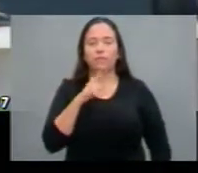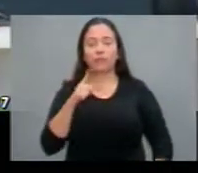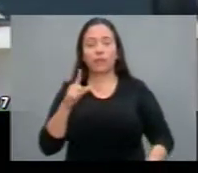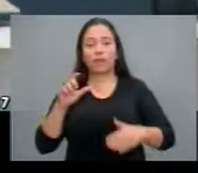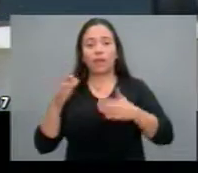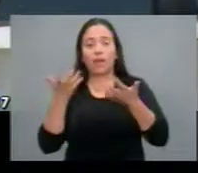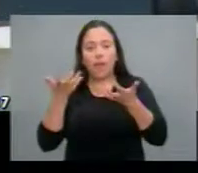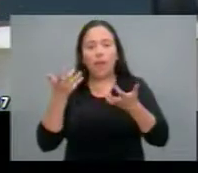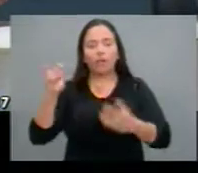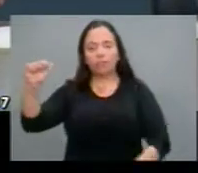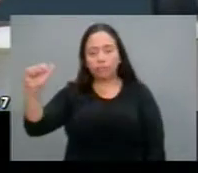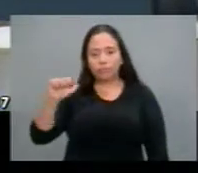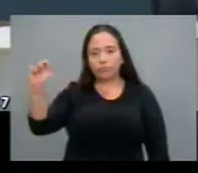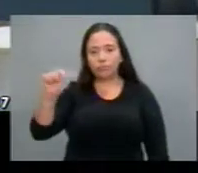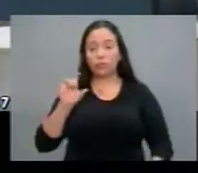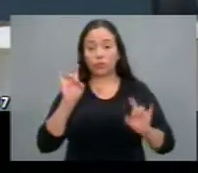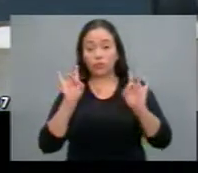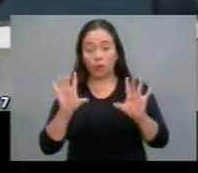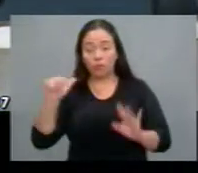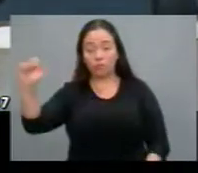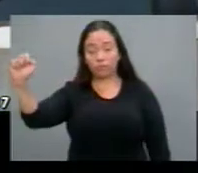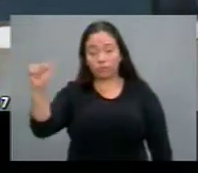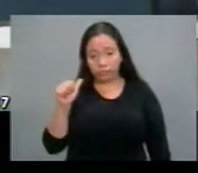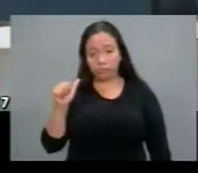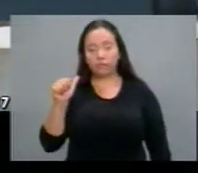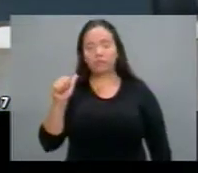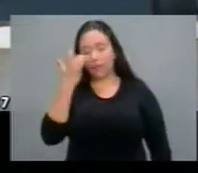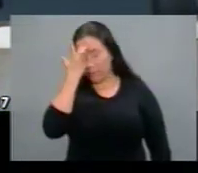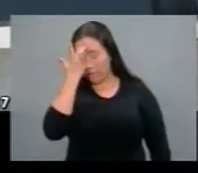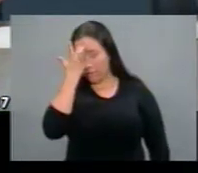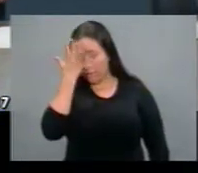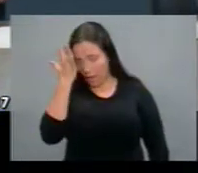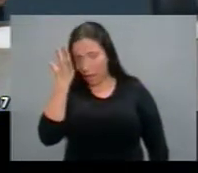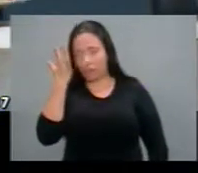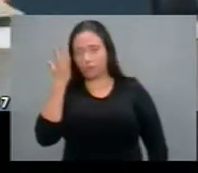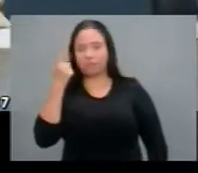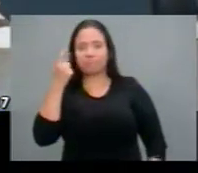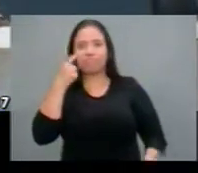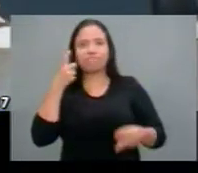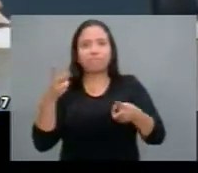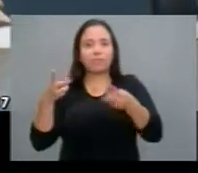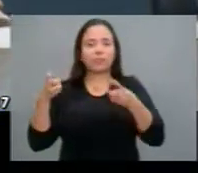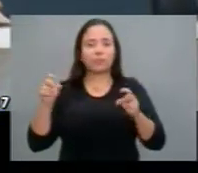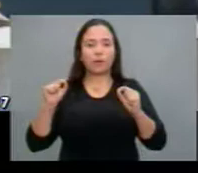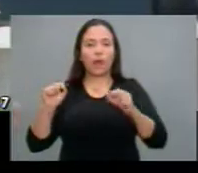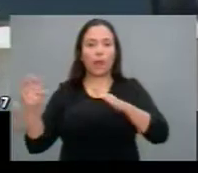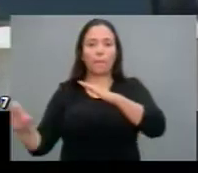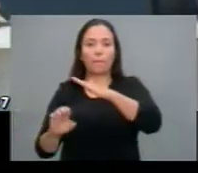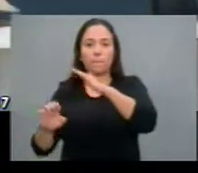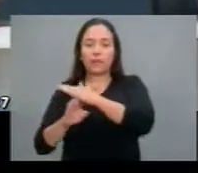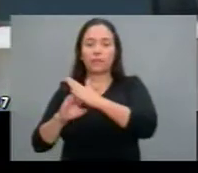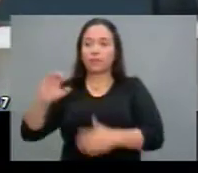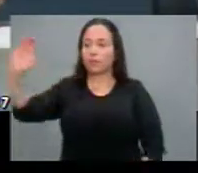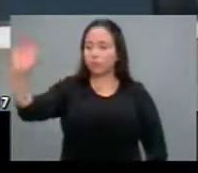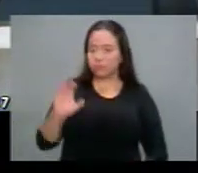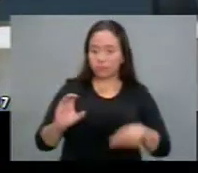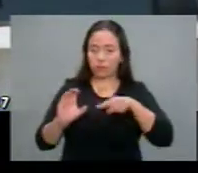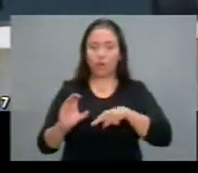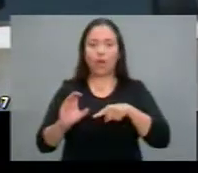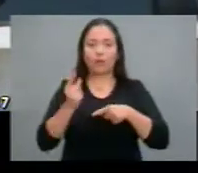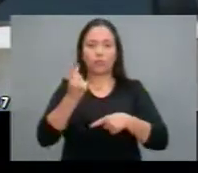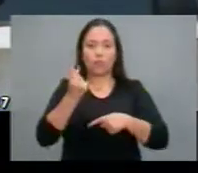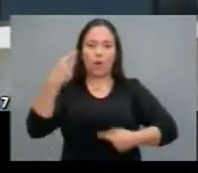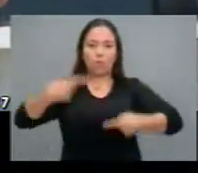receber os benefícios. Só recebe e é fácil fazer a ligação aquelas que doam para campanhas políticas.